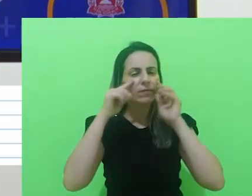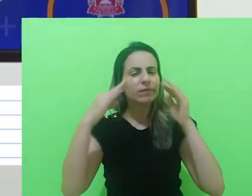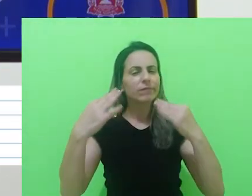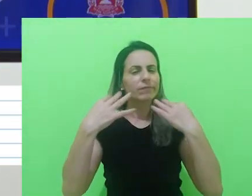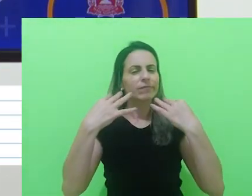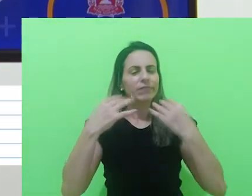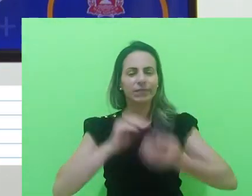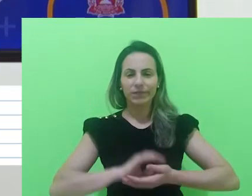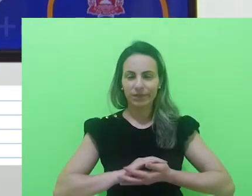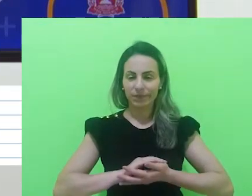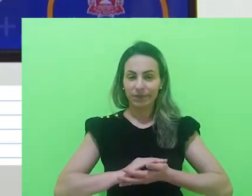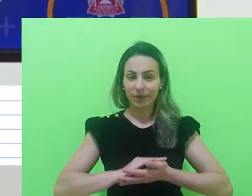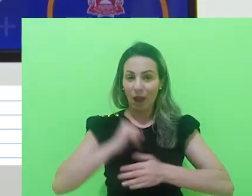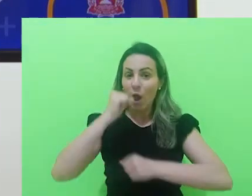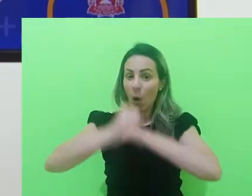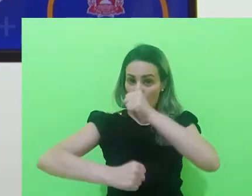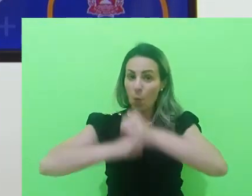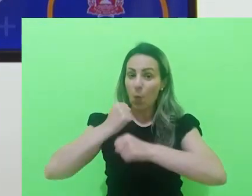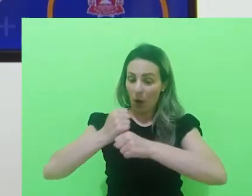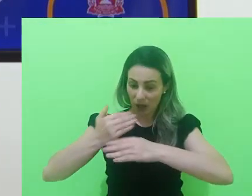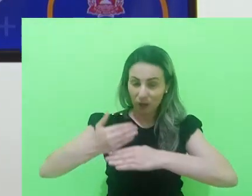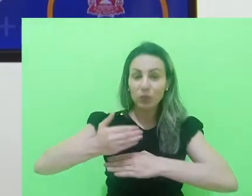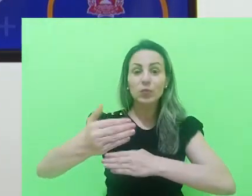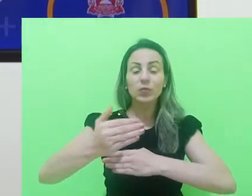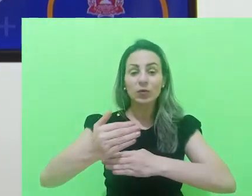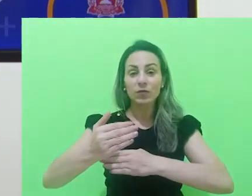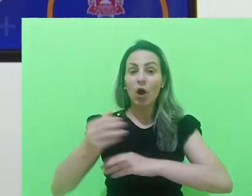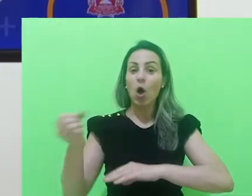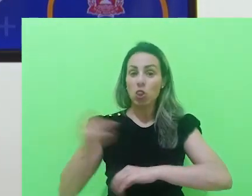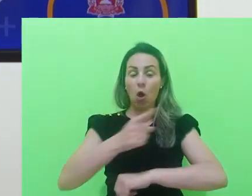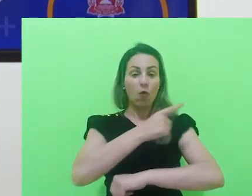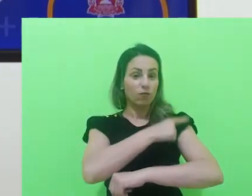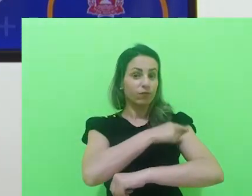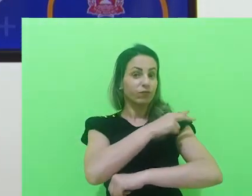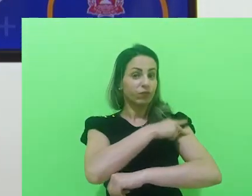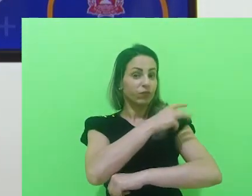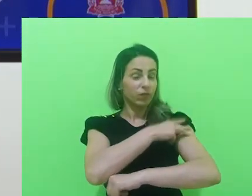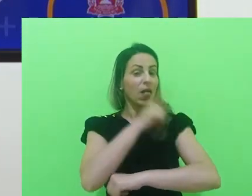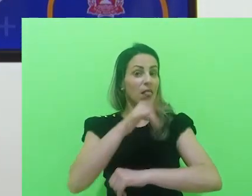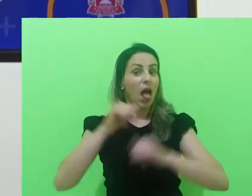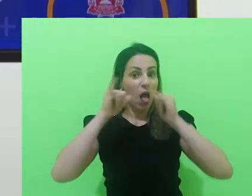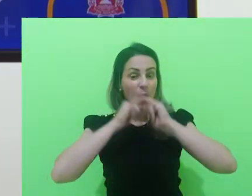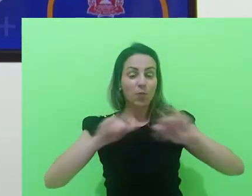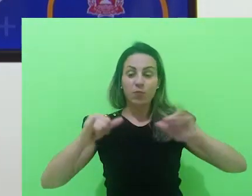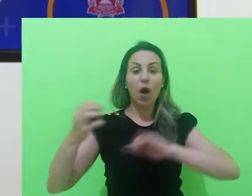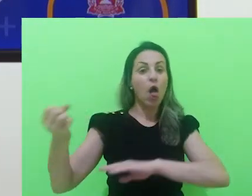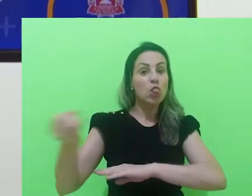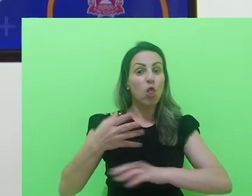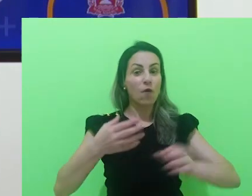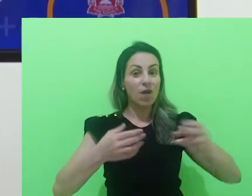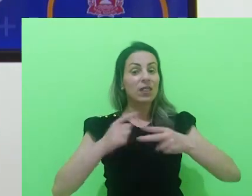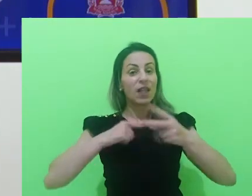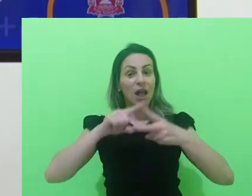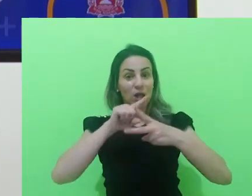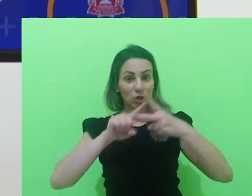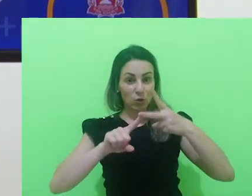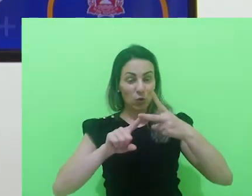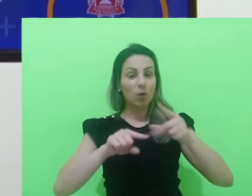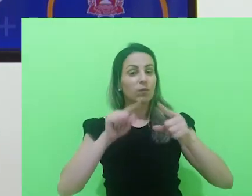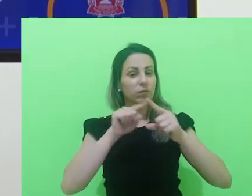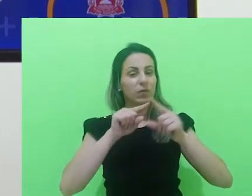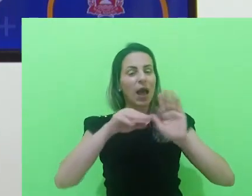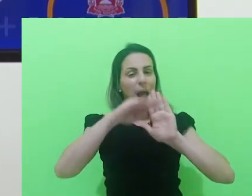Vejam que a partir do ano que vem, o novo ensino médio traz novidades para vocês. Nós temos duas partes. A